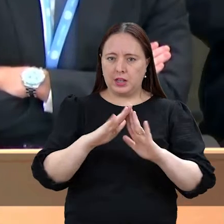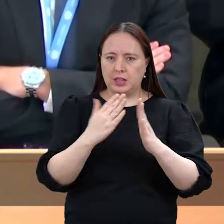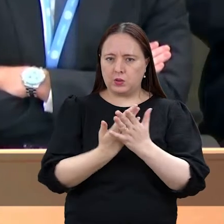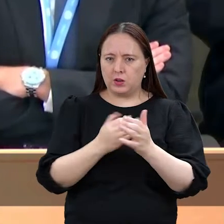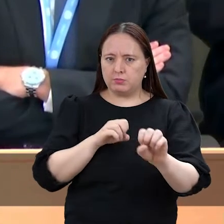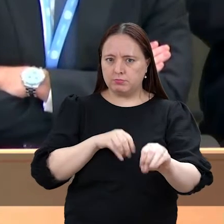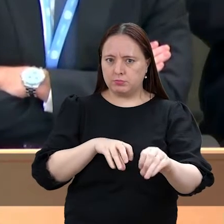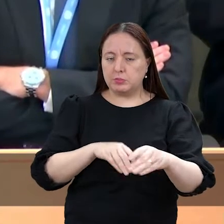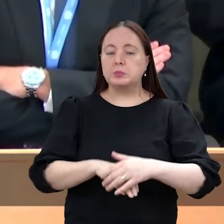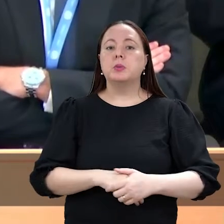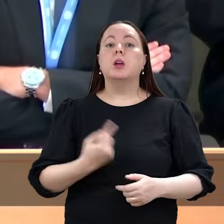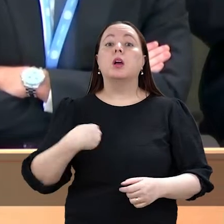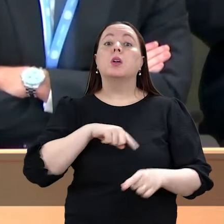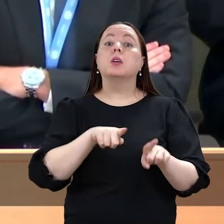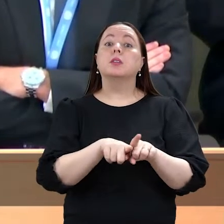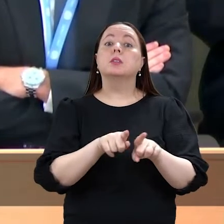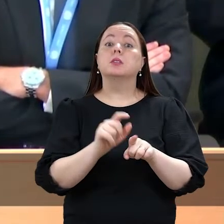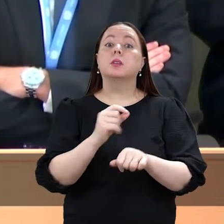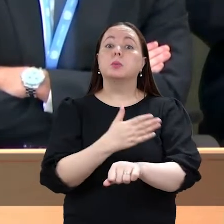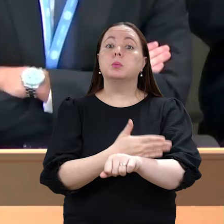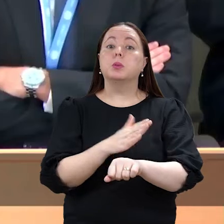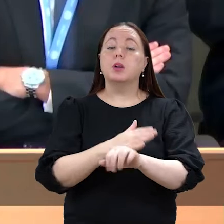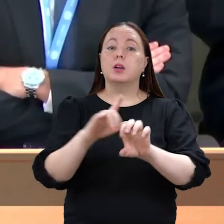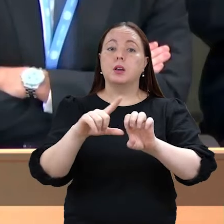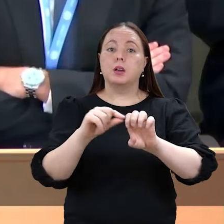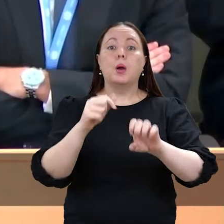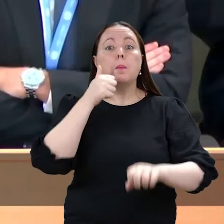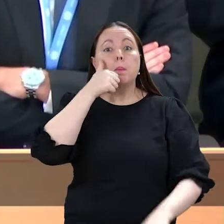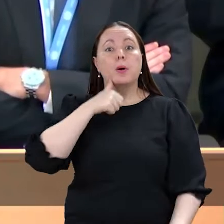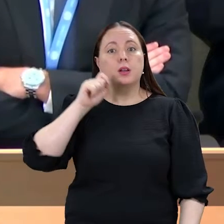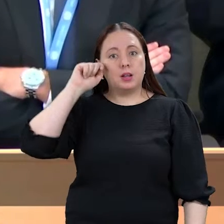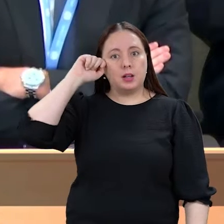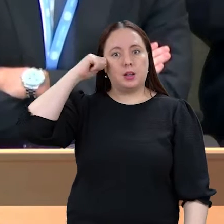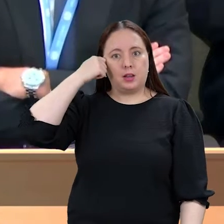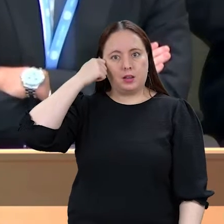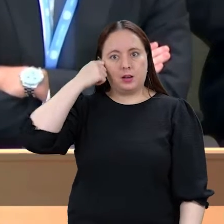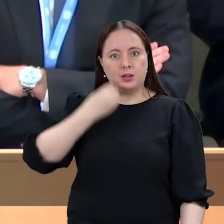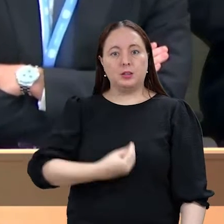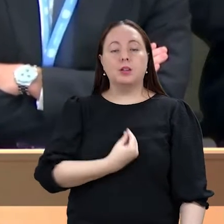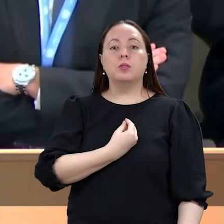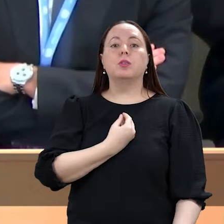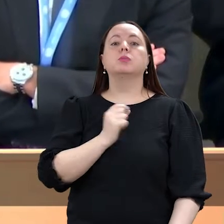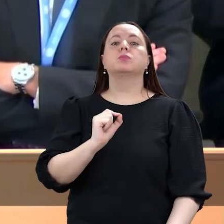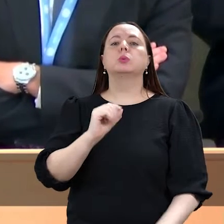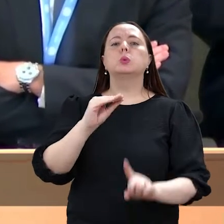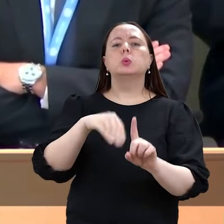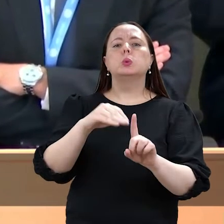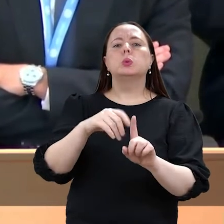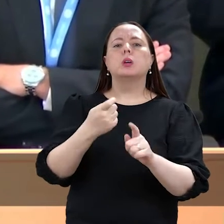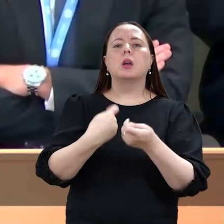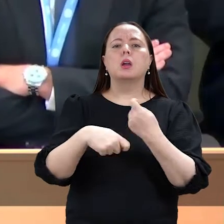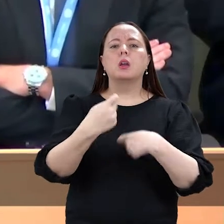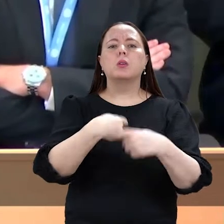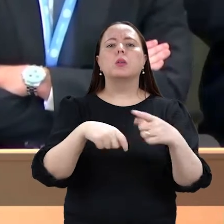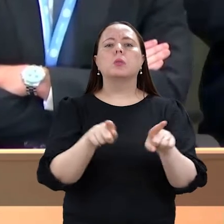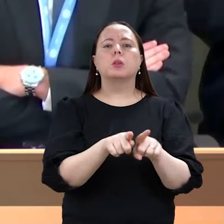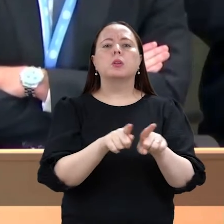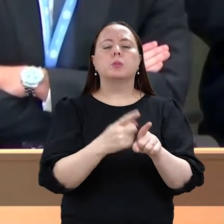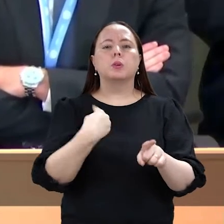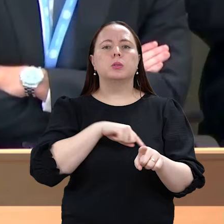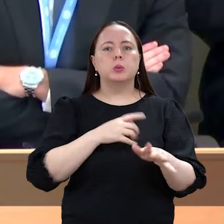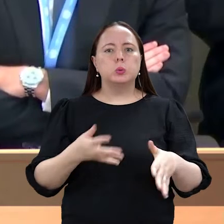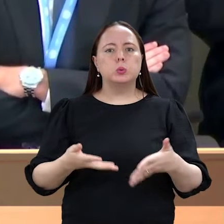Capacitamos em empreendedorismo mulheres negras em situação de alta vulnerabilidade econômica. Fomentamos